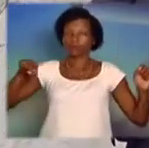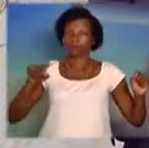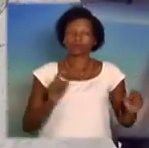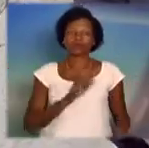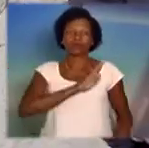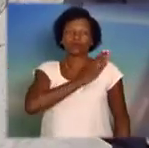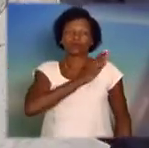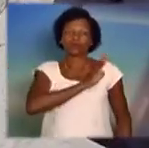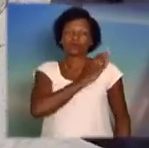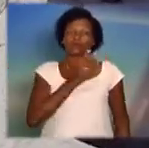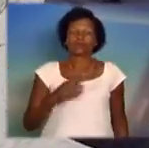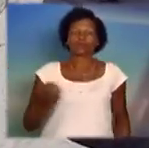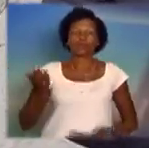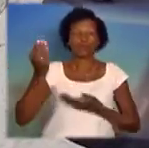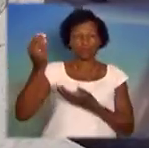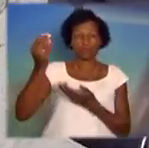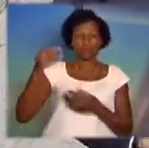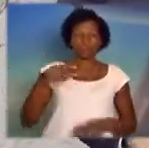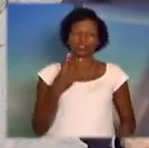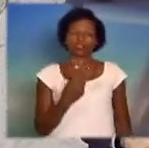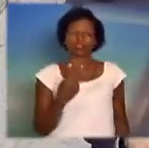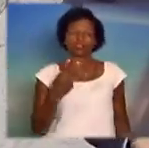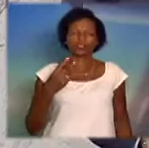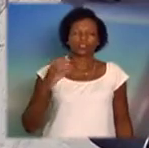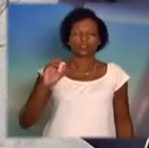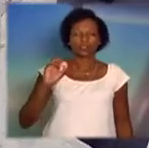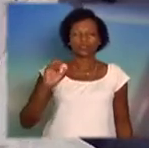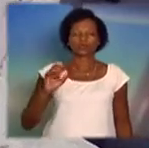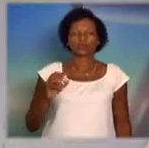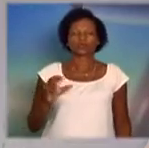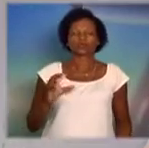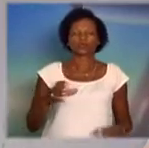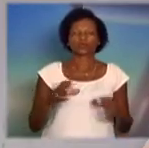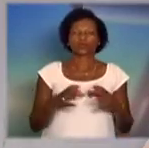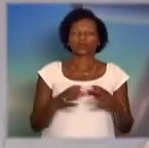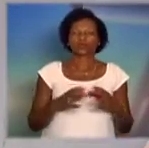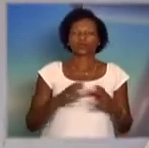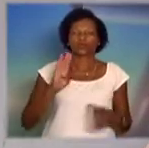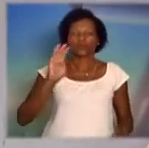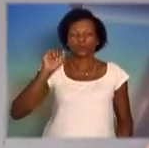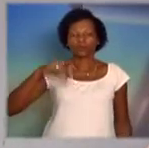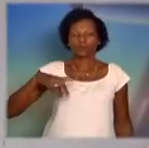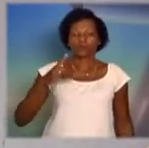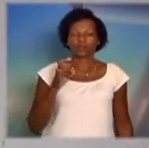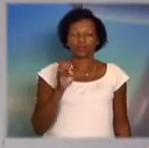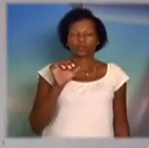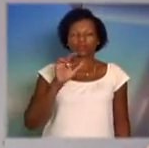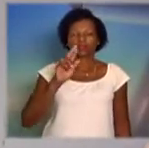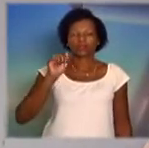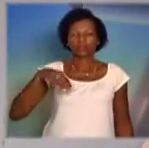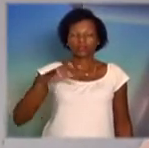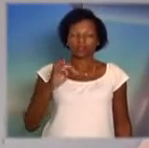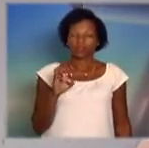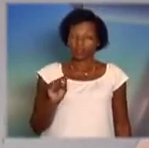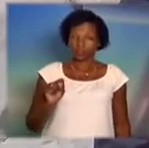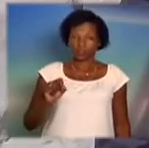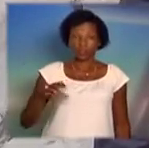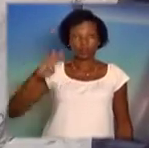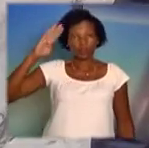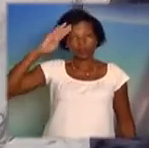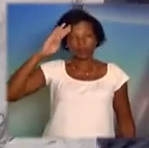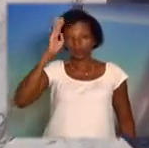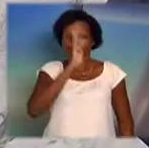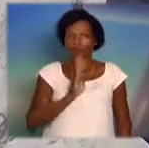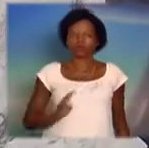Grupamento de Artilharia de Campanha Leve, o Grupo Bandeirantes, um grupo muito tradicional no Exército Brasileiro, que hoje